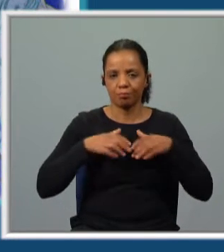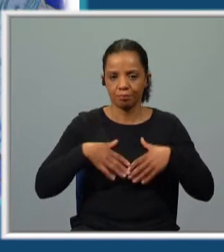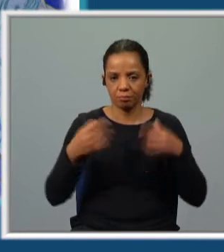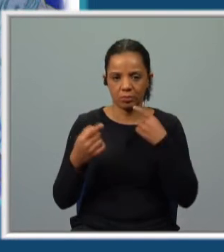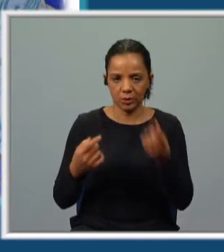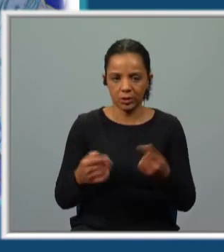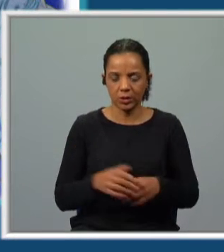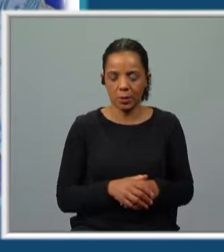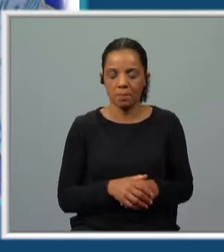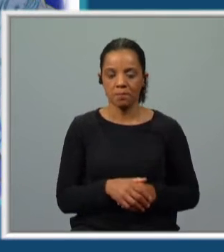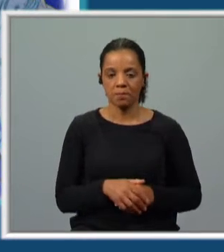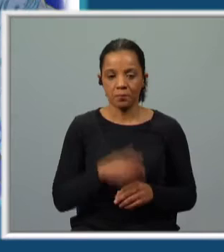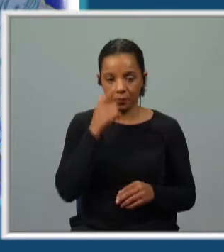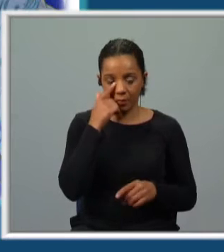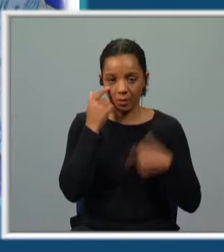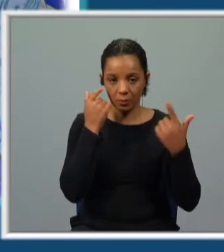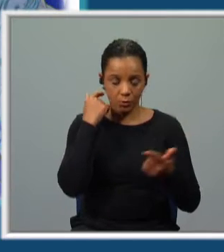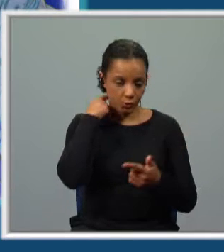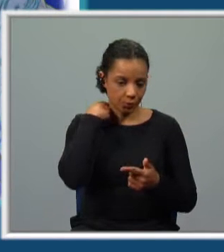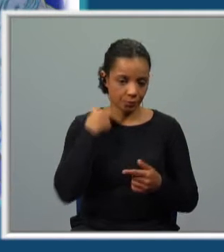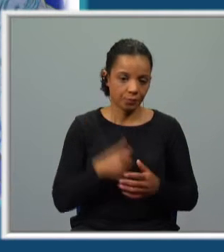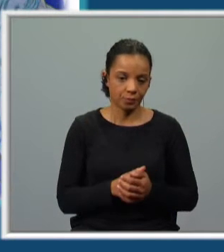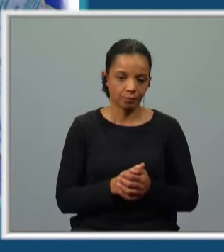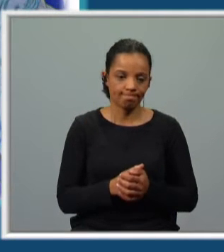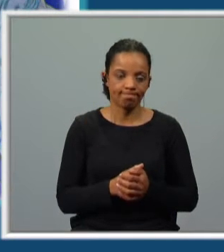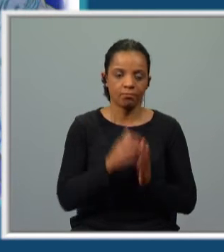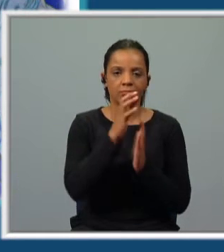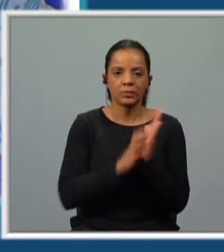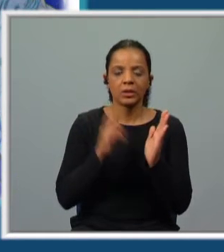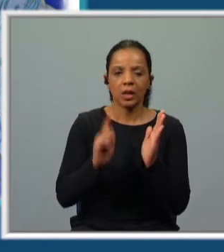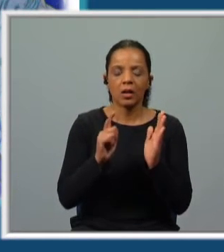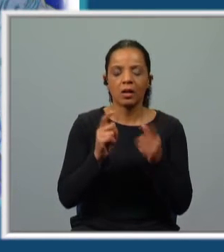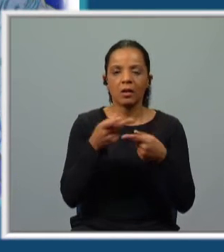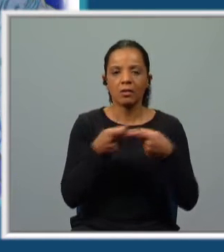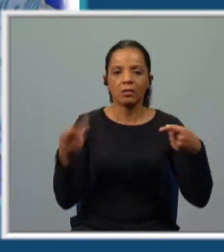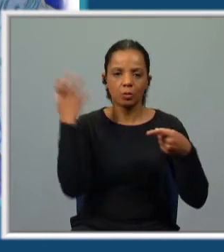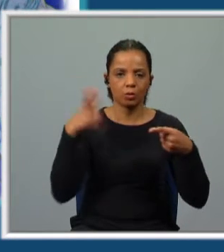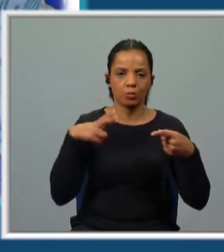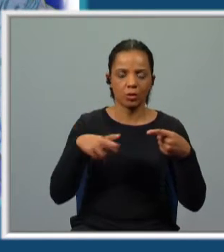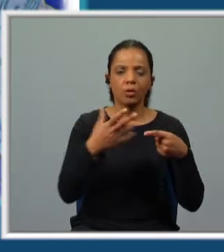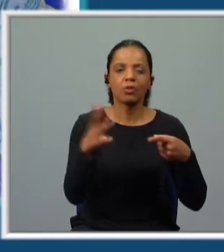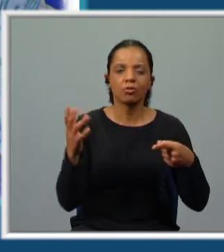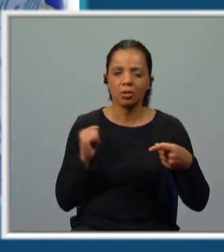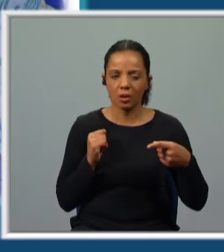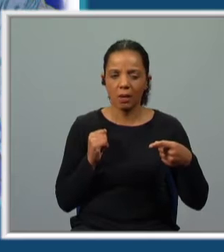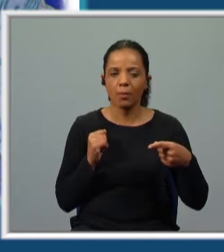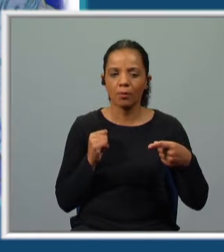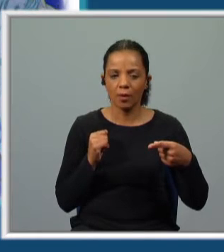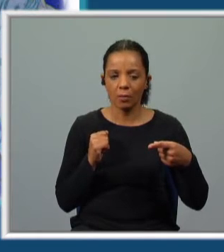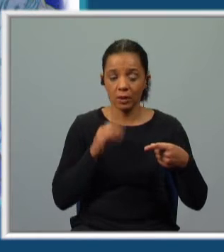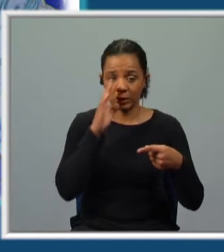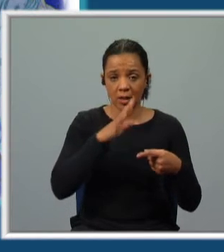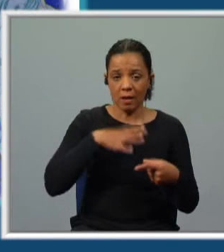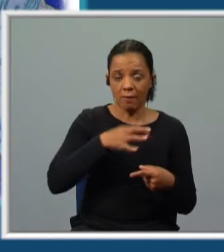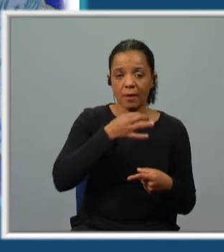Pela gente do mar. Depois, há neste texto um provérbio. Onde é que ele está? Exatamente. Se